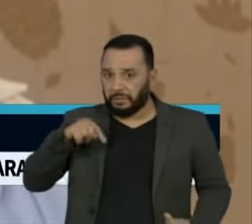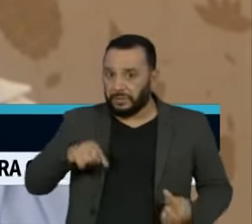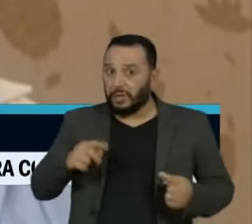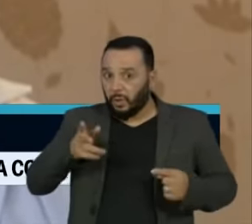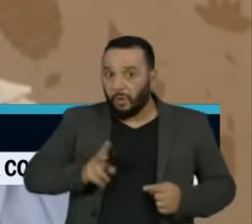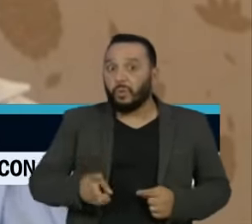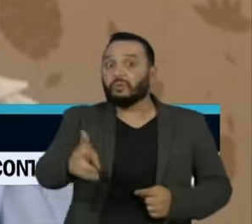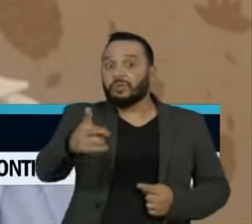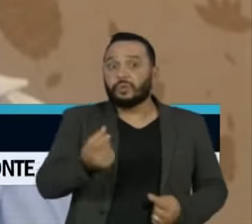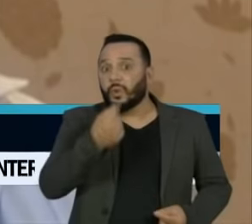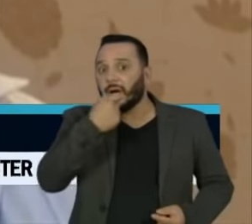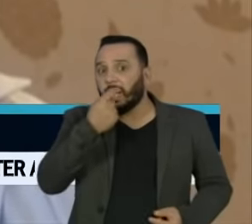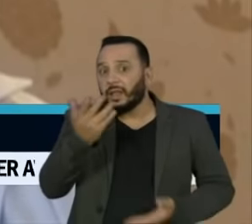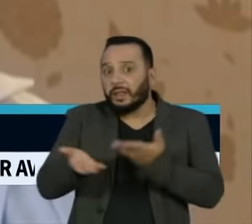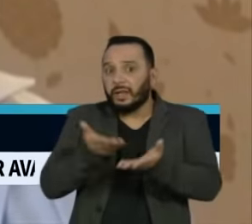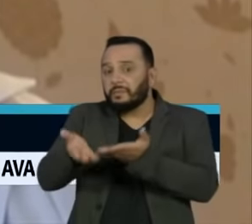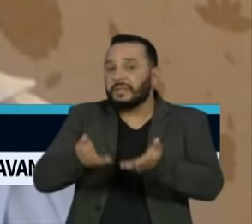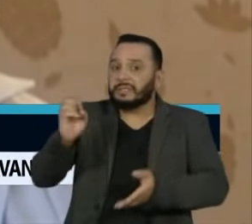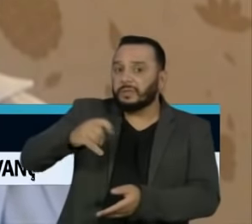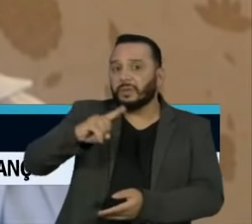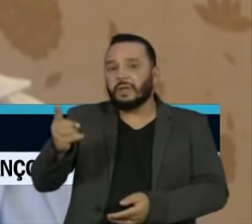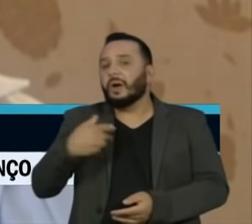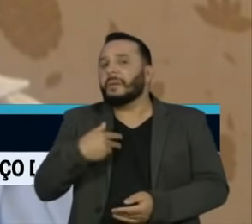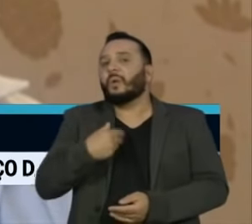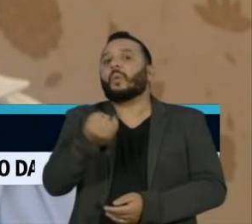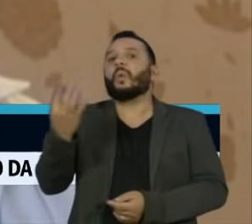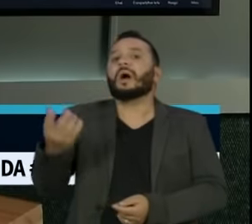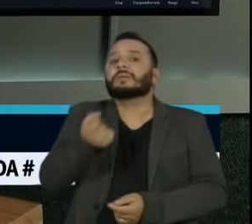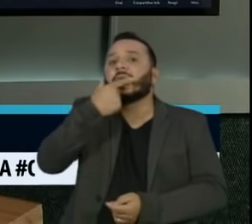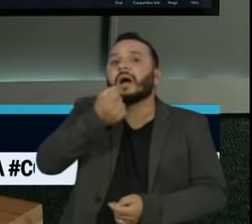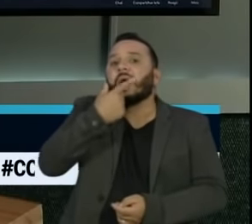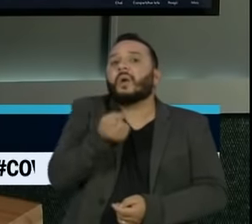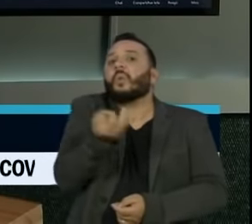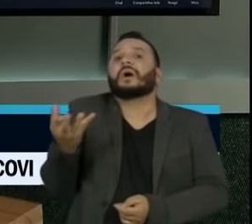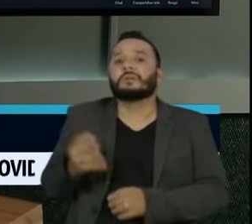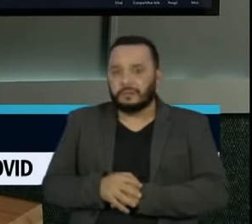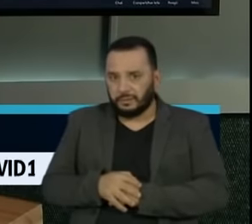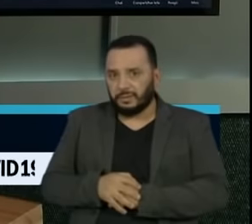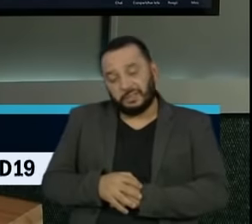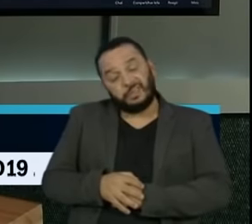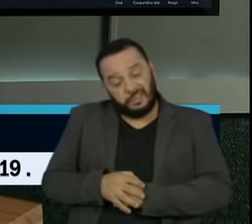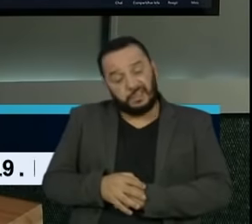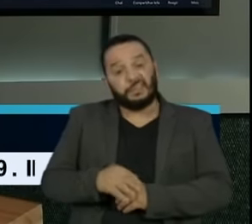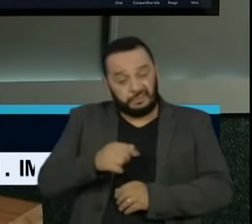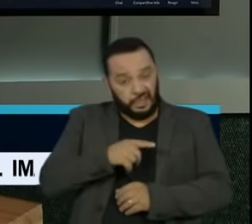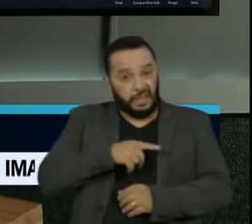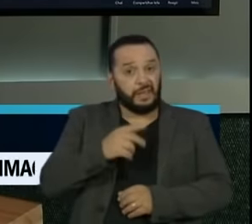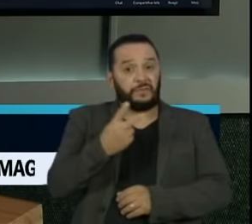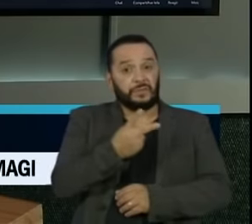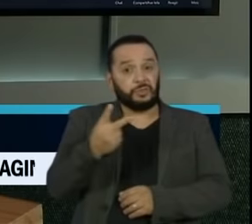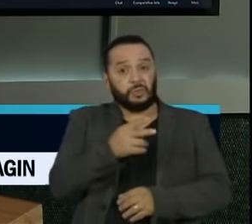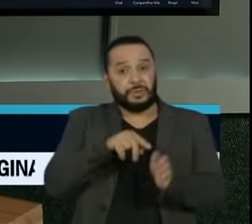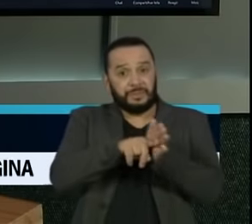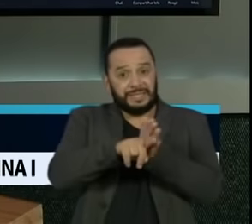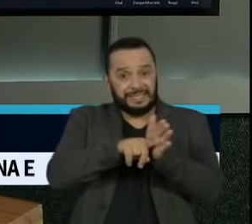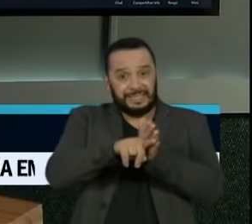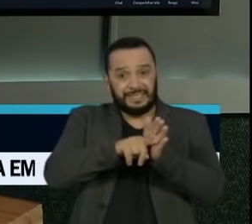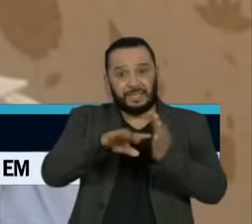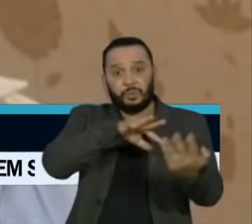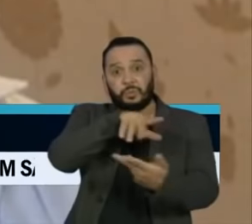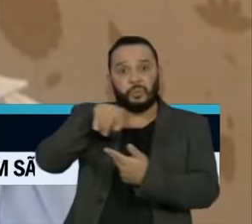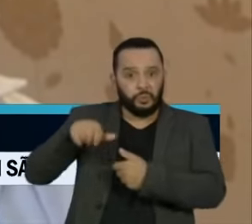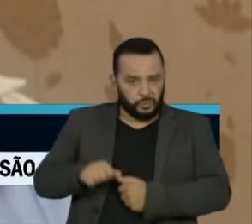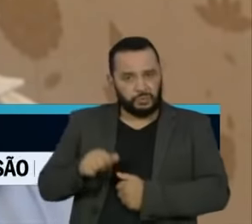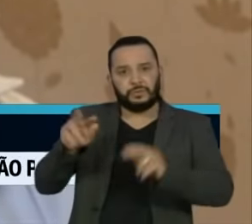do Covid ou não, e qual dose dá desse remédio para o paciente. Tem mais de 22 trabalhos correndo no mundo